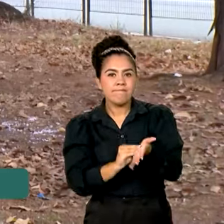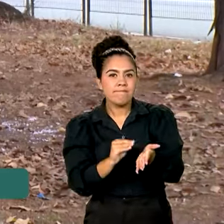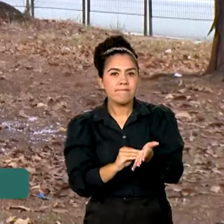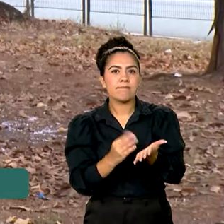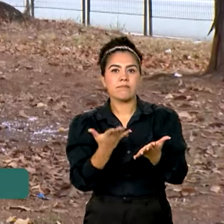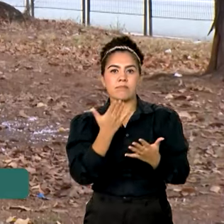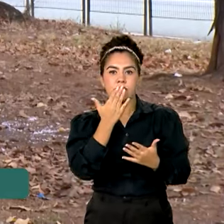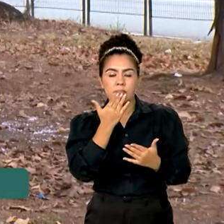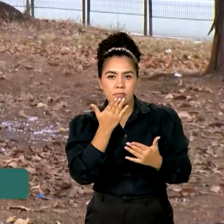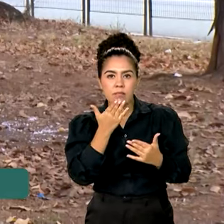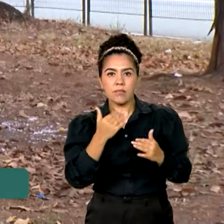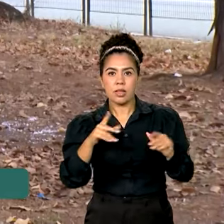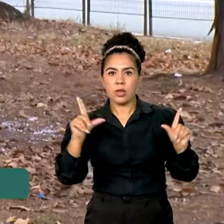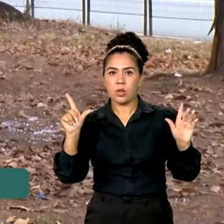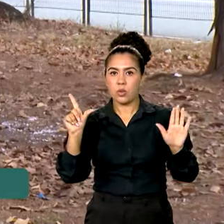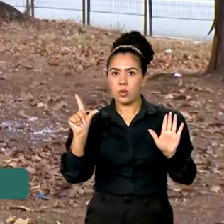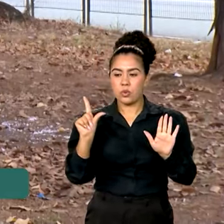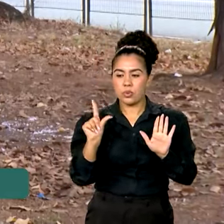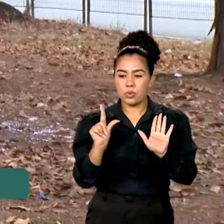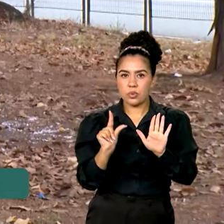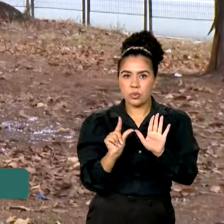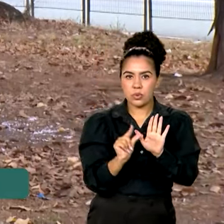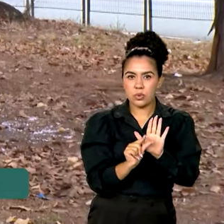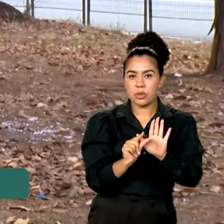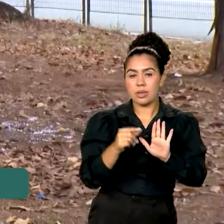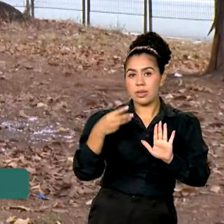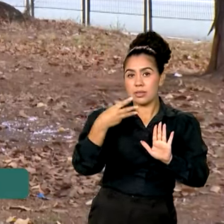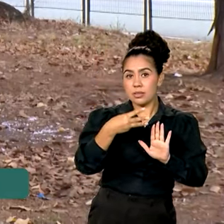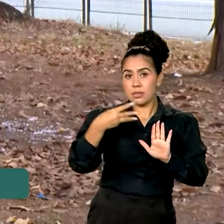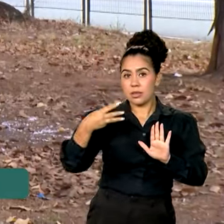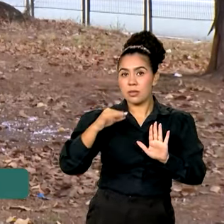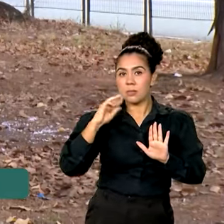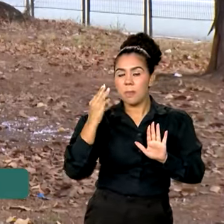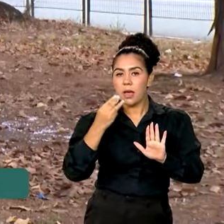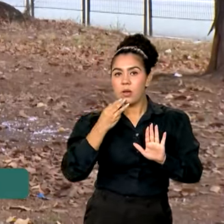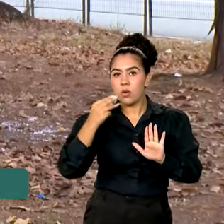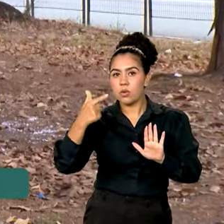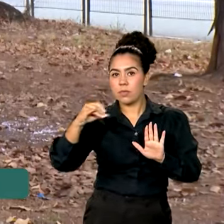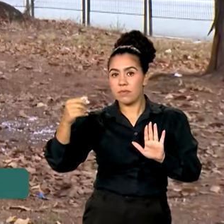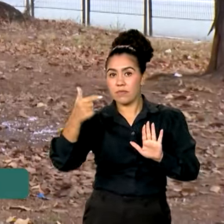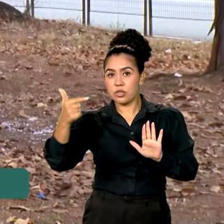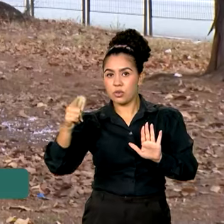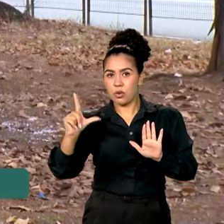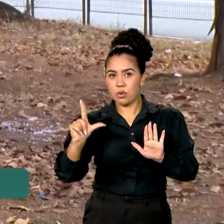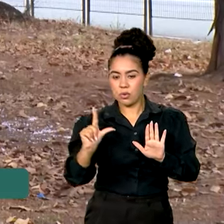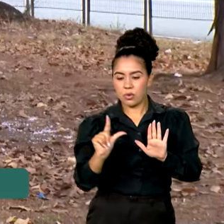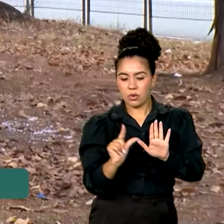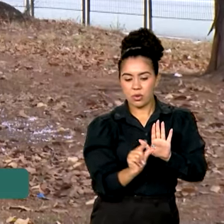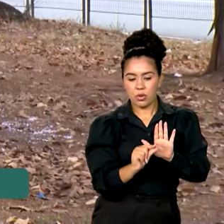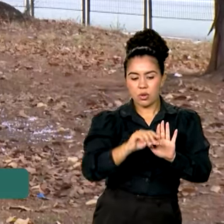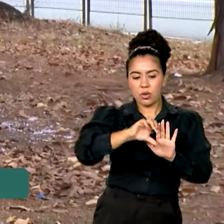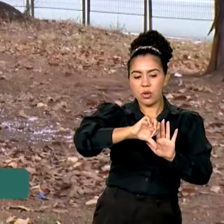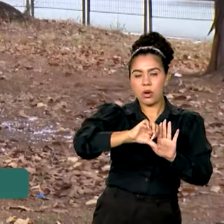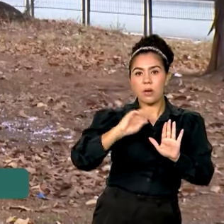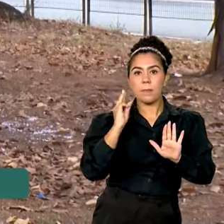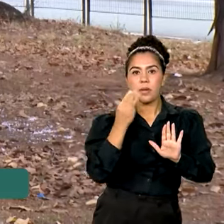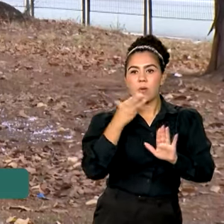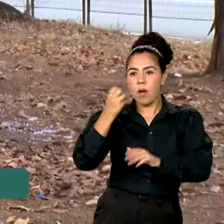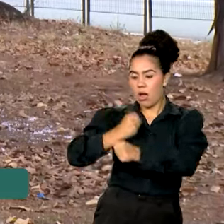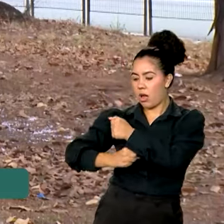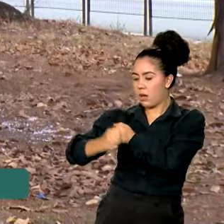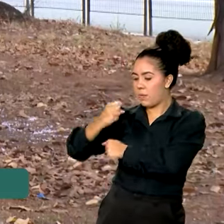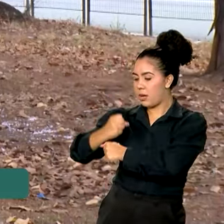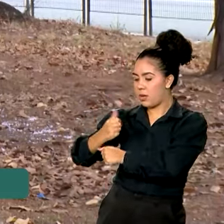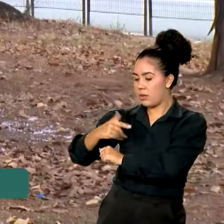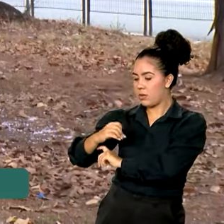caiu de 33 milhões em 2022 para 9 milhões no ano passado, atingindo